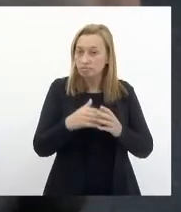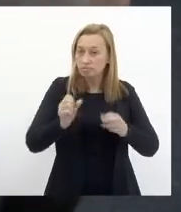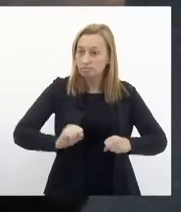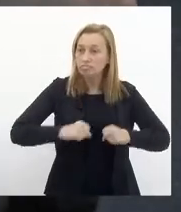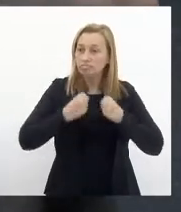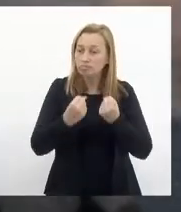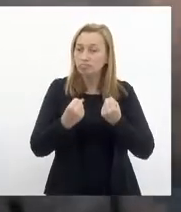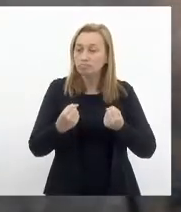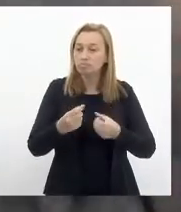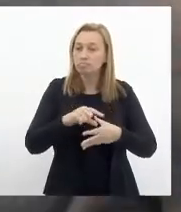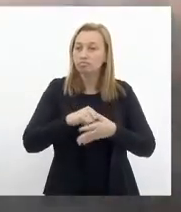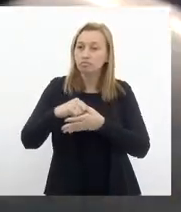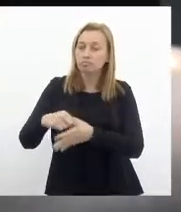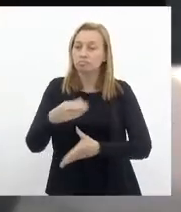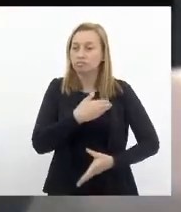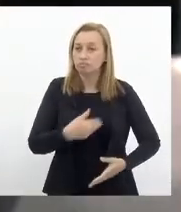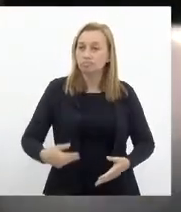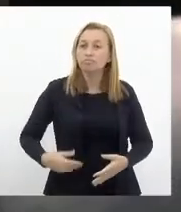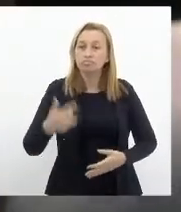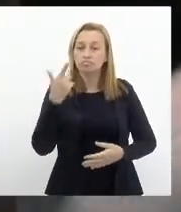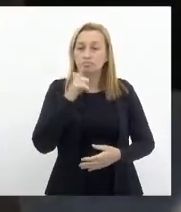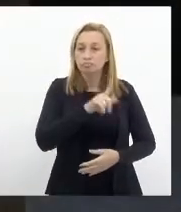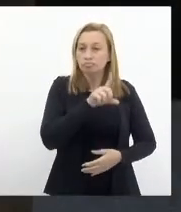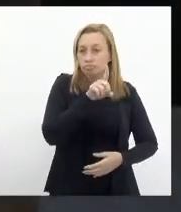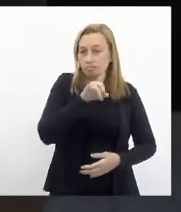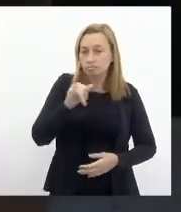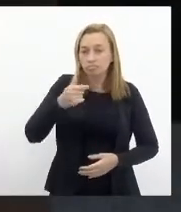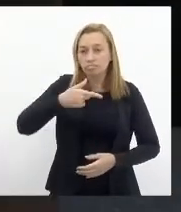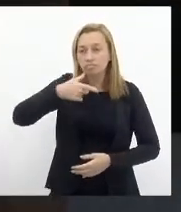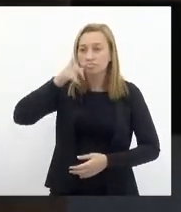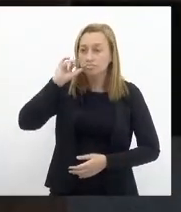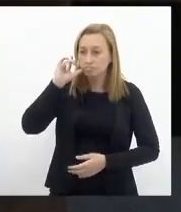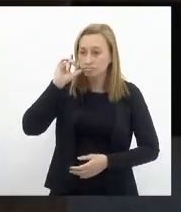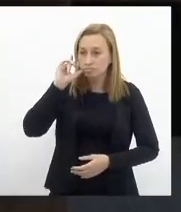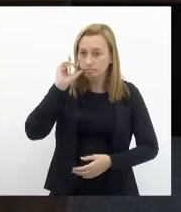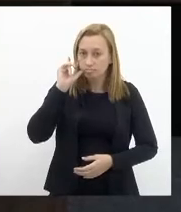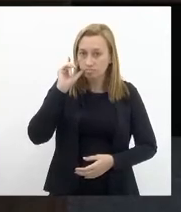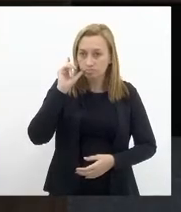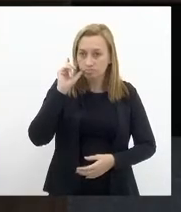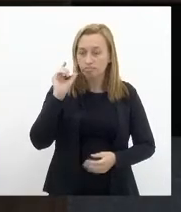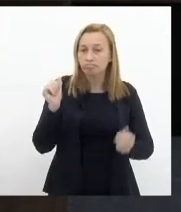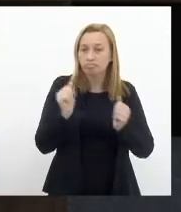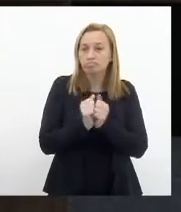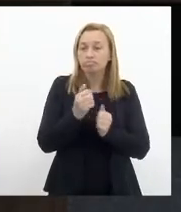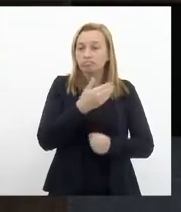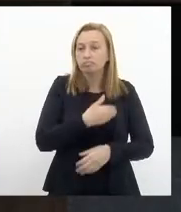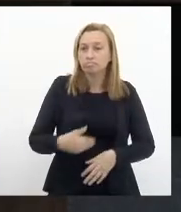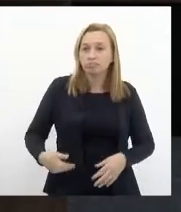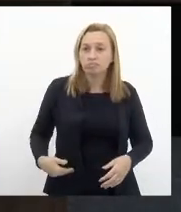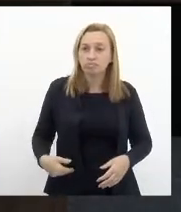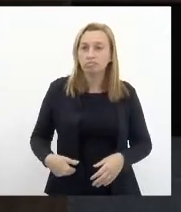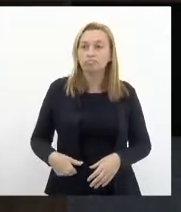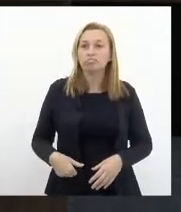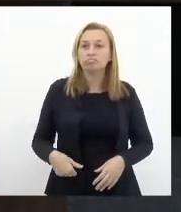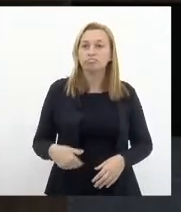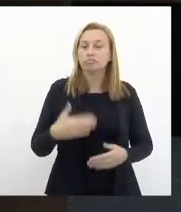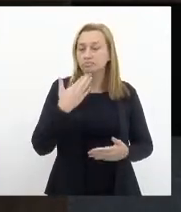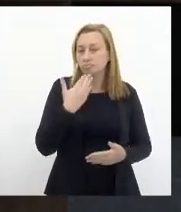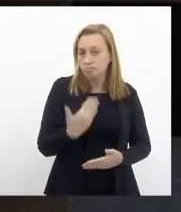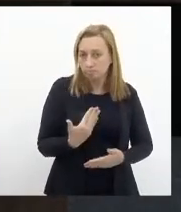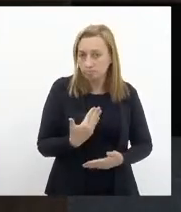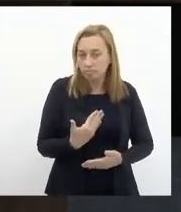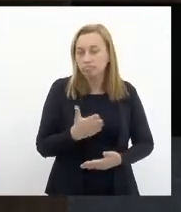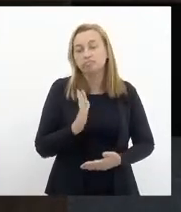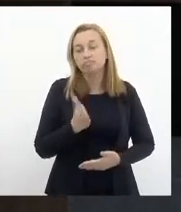do líder do governo que conseguiu na data de ontem pautar junto ao governador essa reivindicação